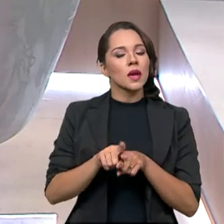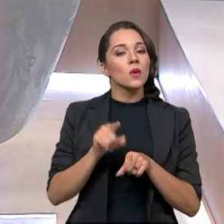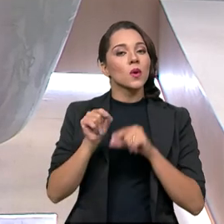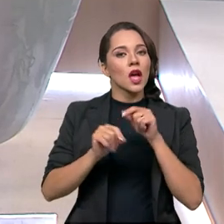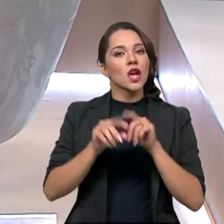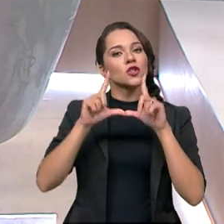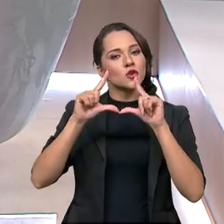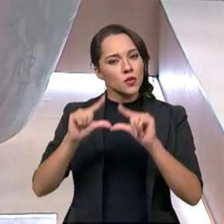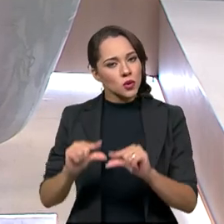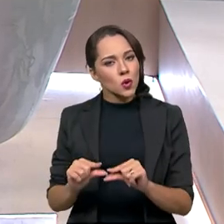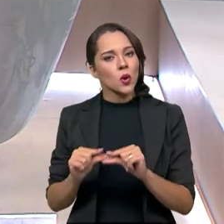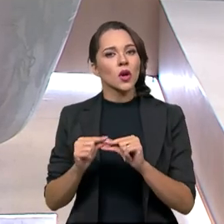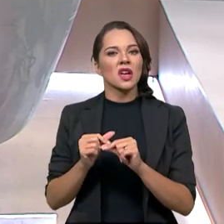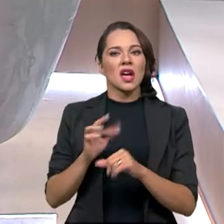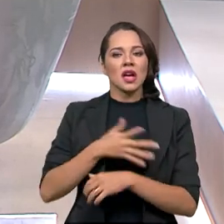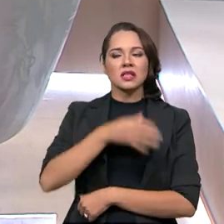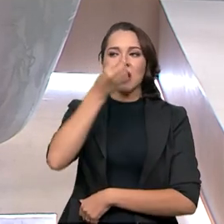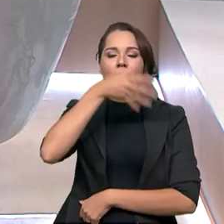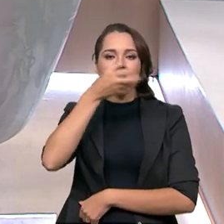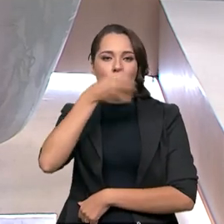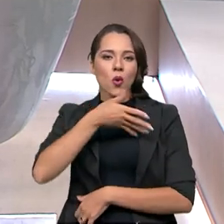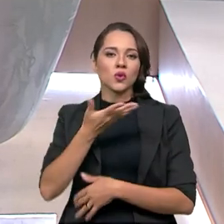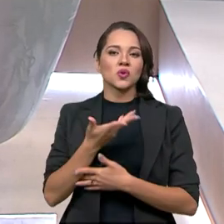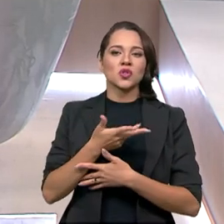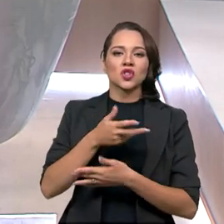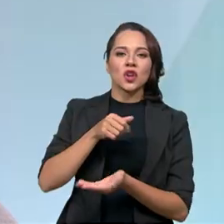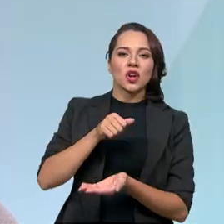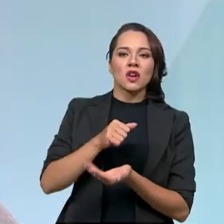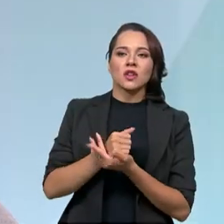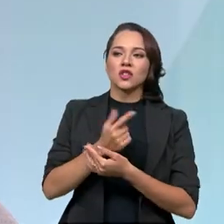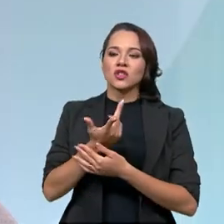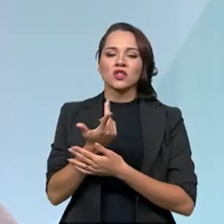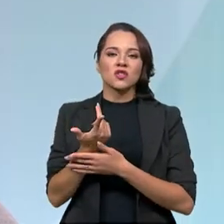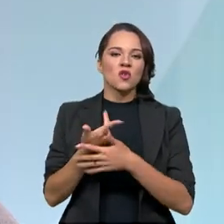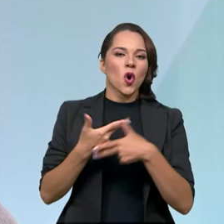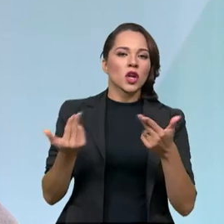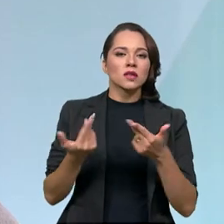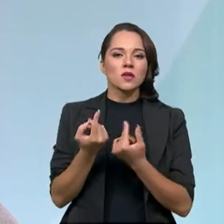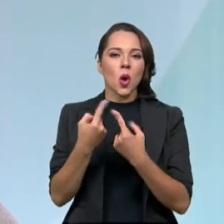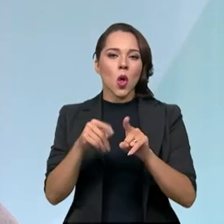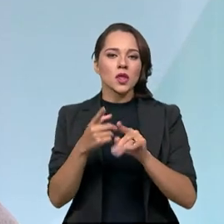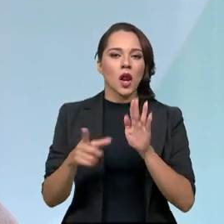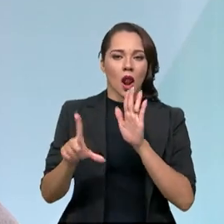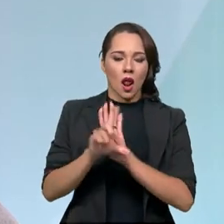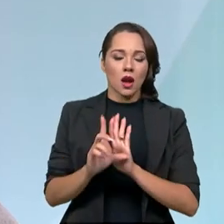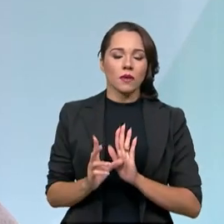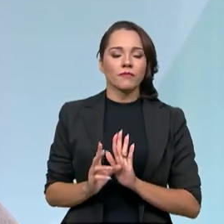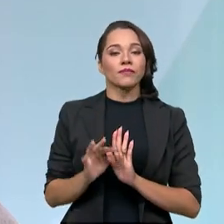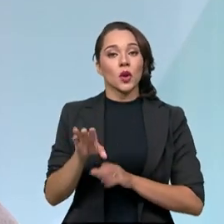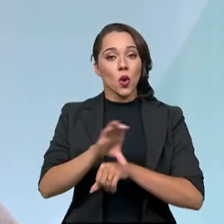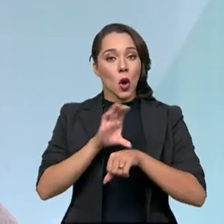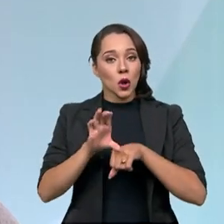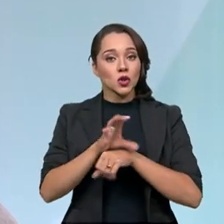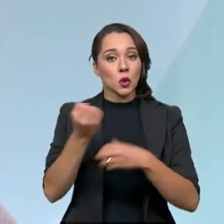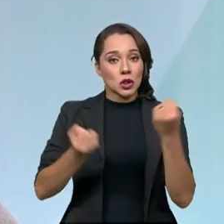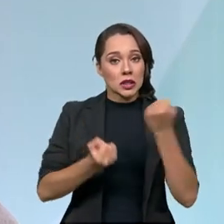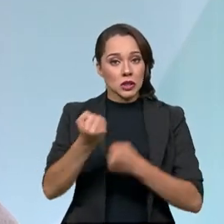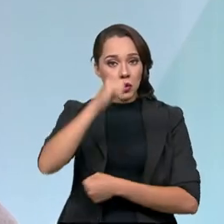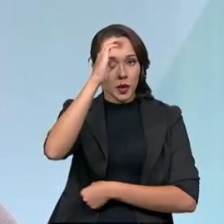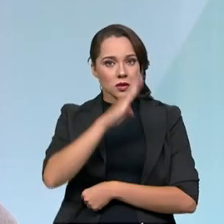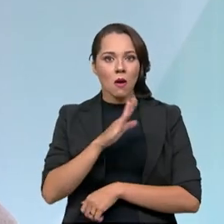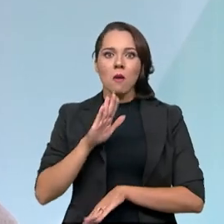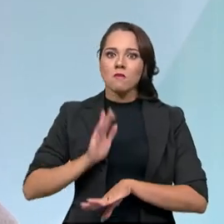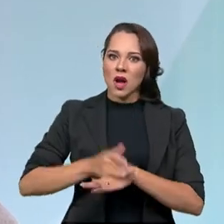esses excessos, esse cometimento de infrações. E vale destacar que o Código de Trânsito Brasileiro é um dos mais rigorosos do mundo,